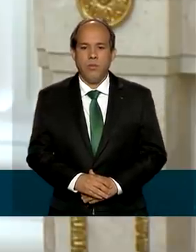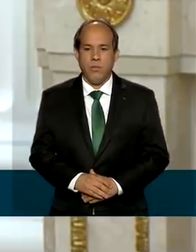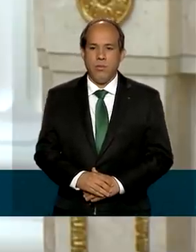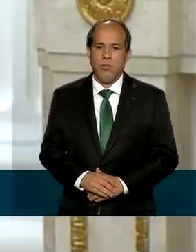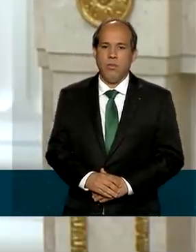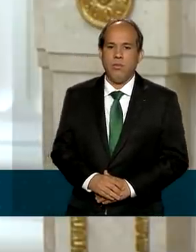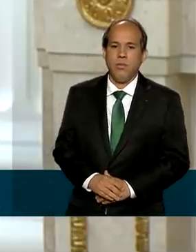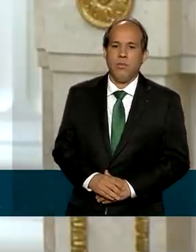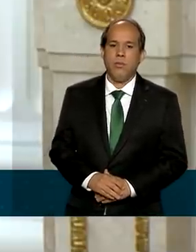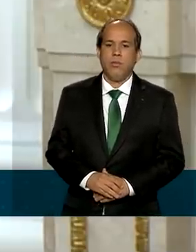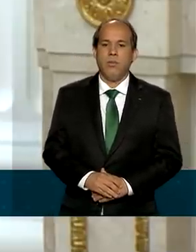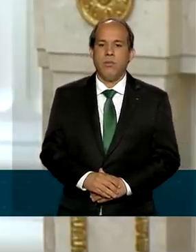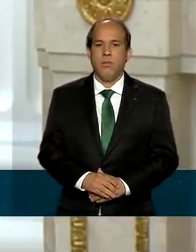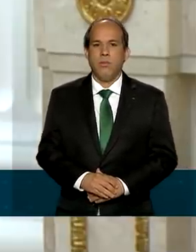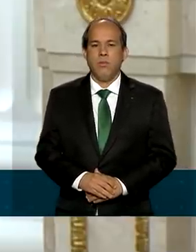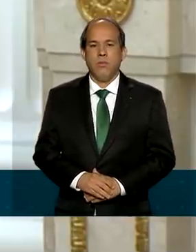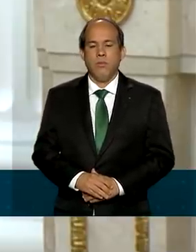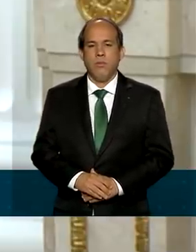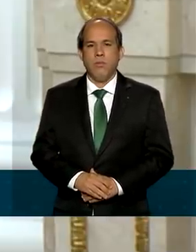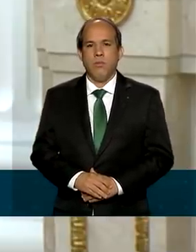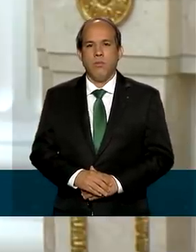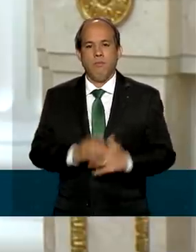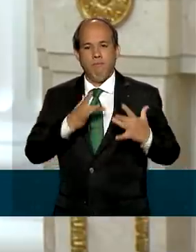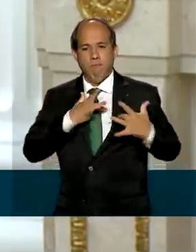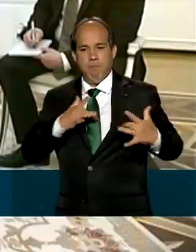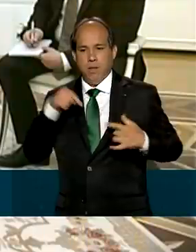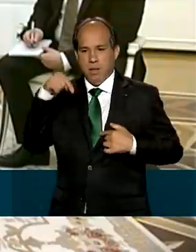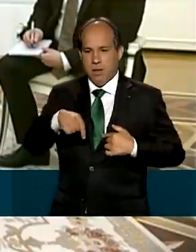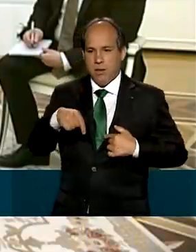Nós somos solidários com Rússia.